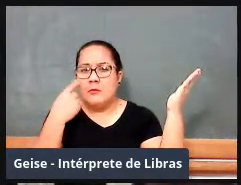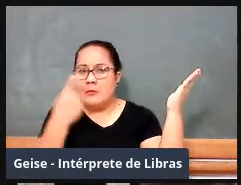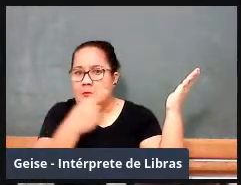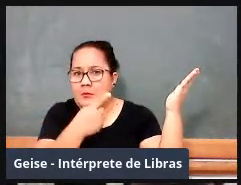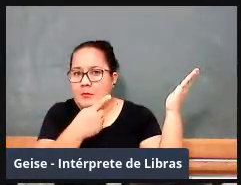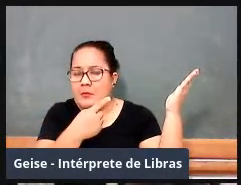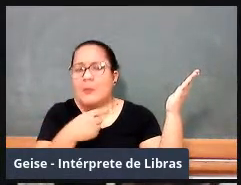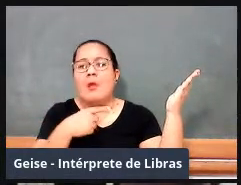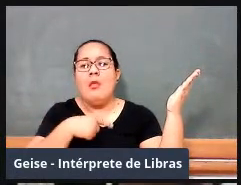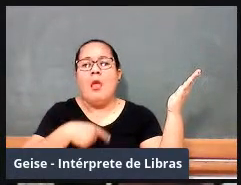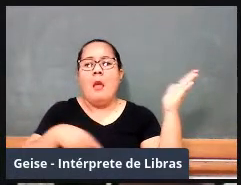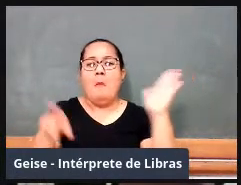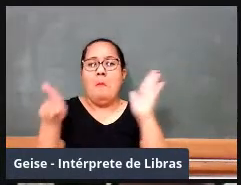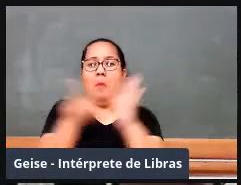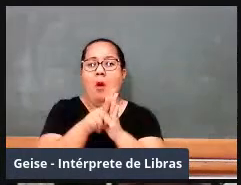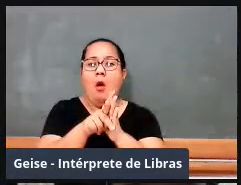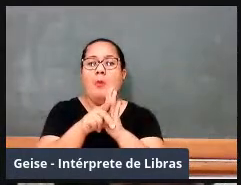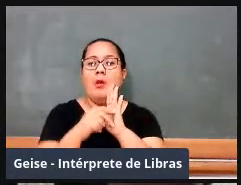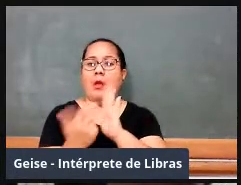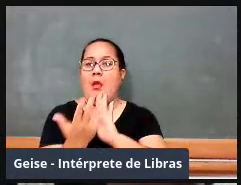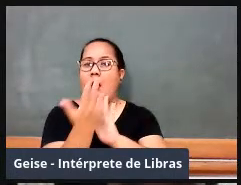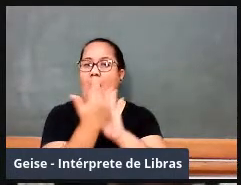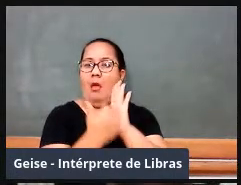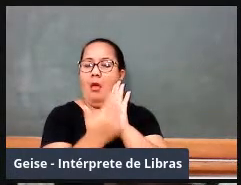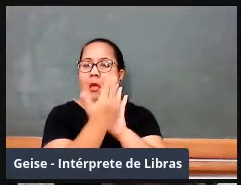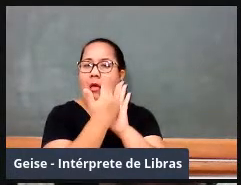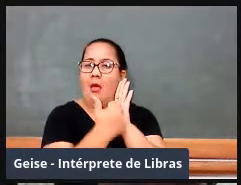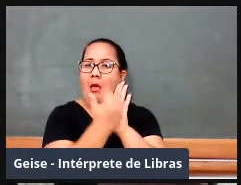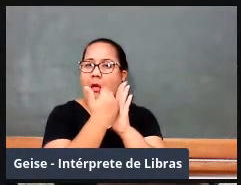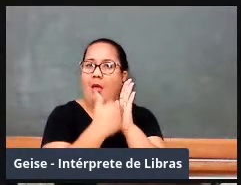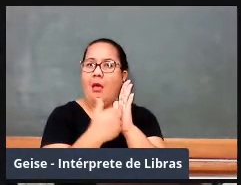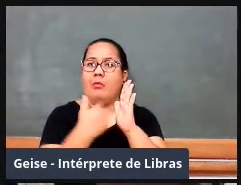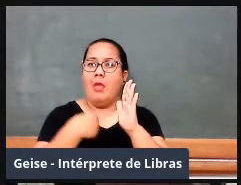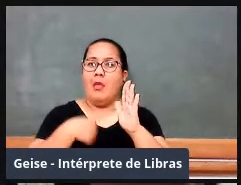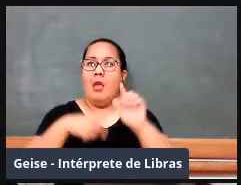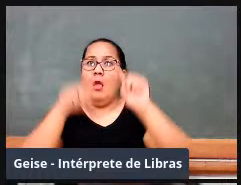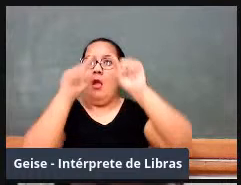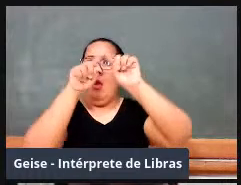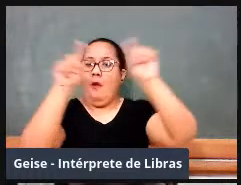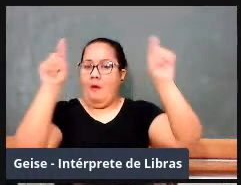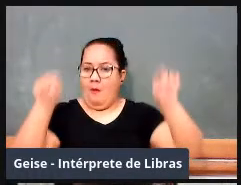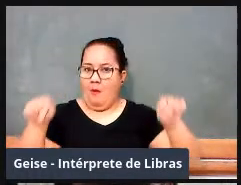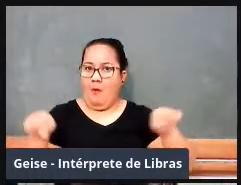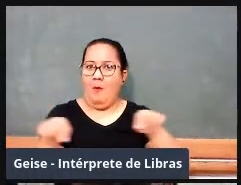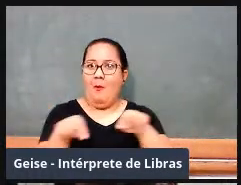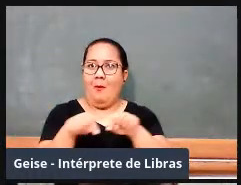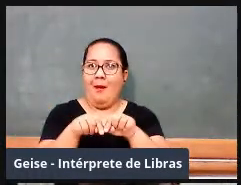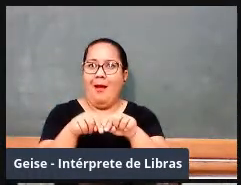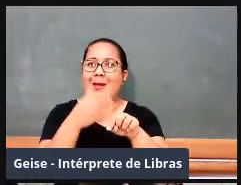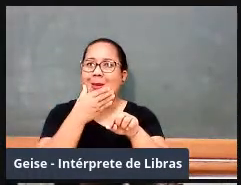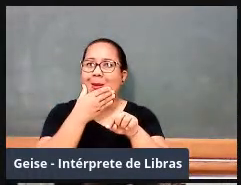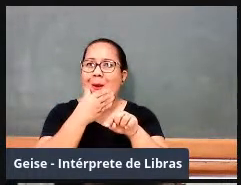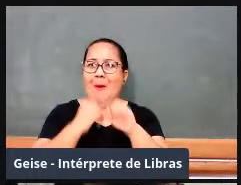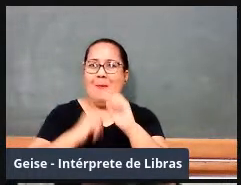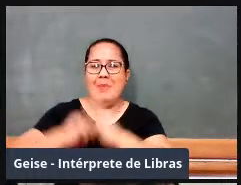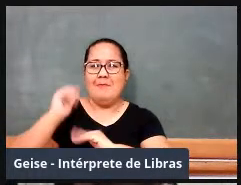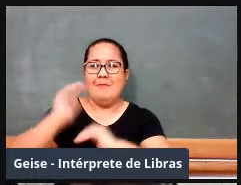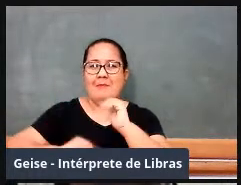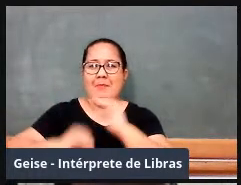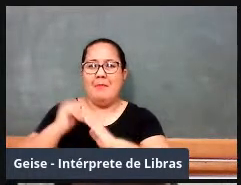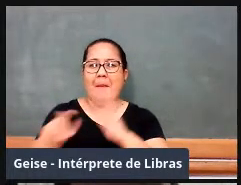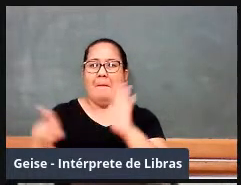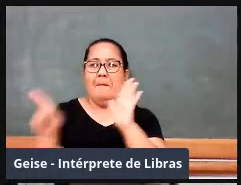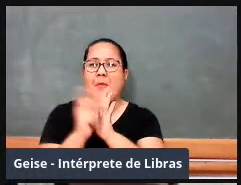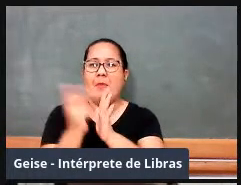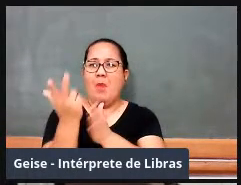um quadro do Pedro Américo, que está no Museu do Ipiranga, em São Paulo, que, de maneira romântica, retrata o que